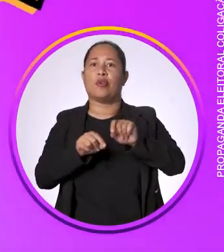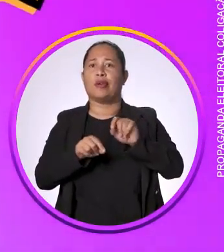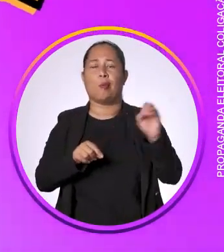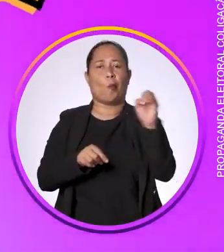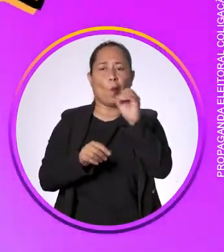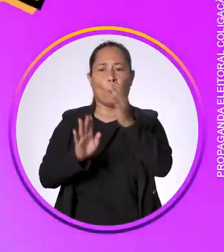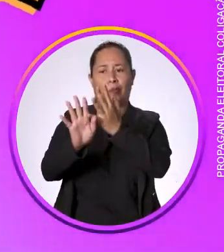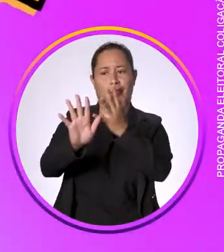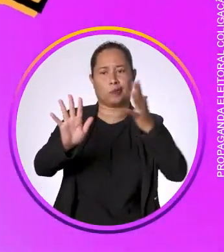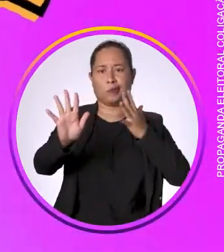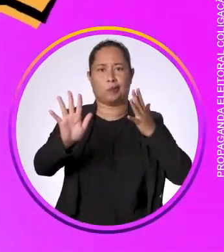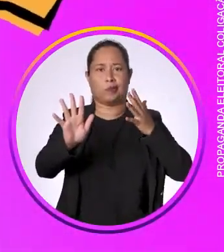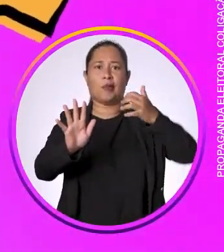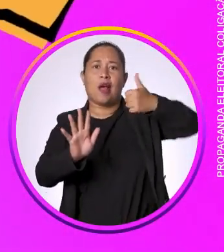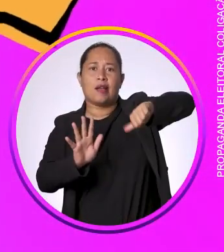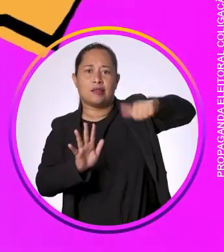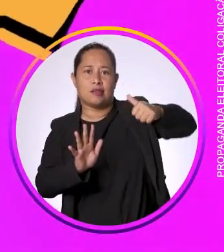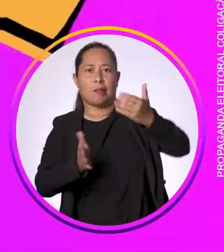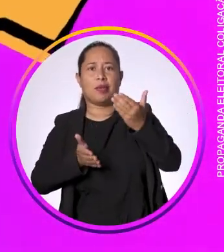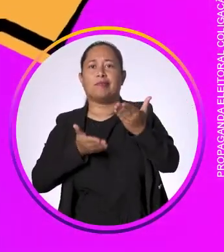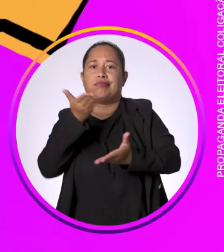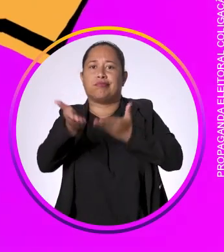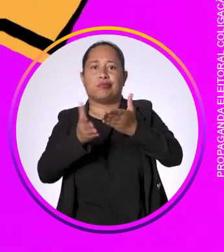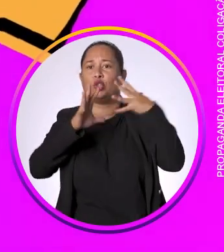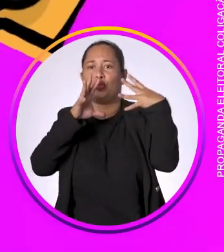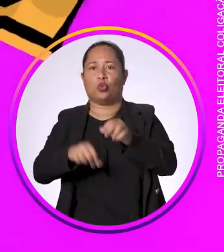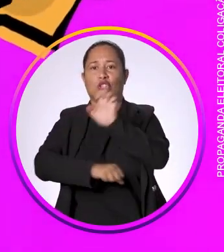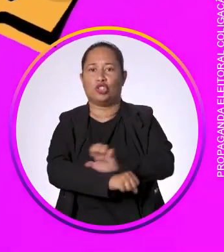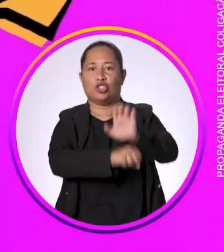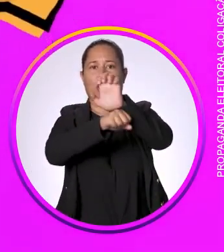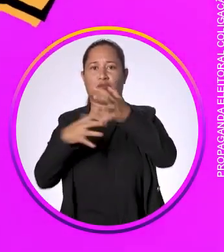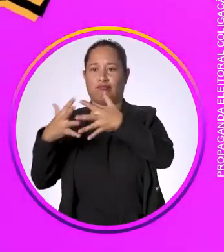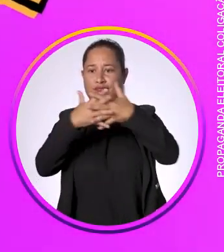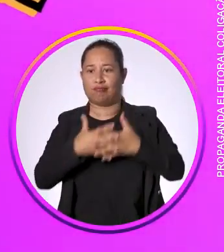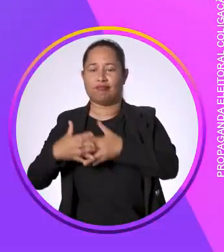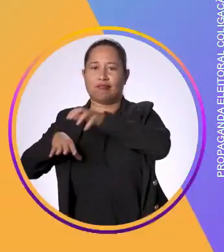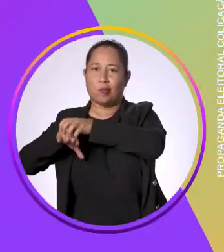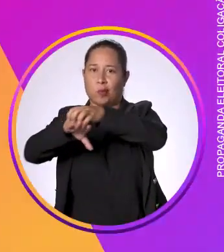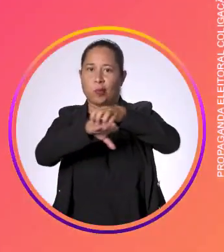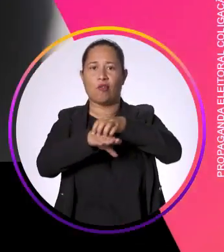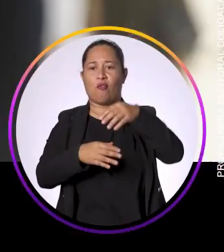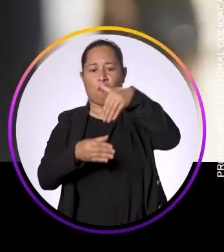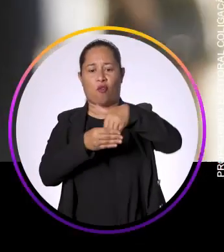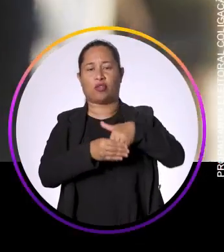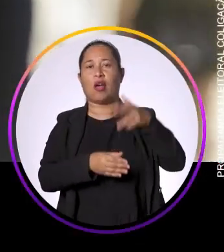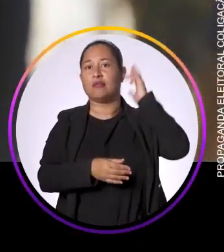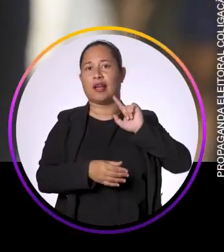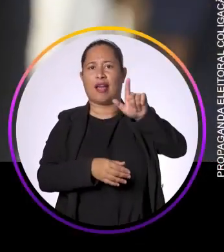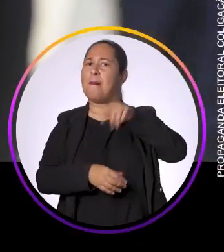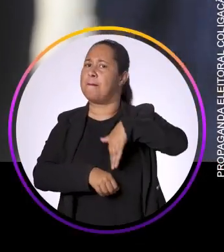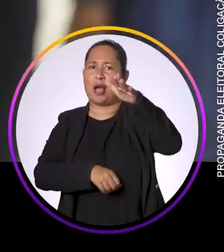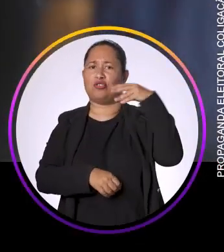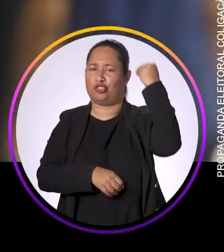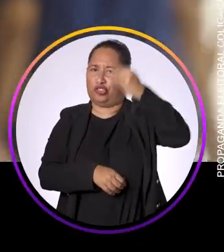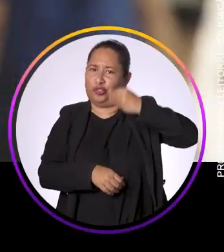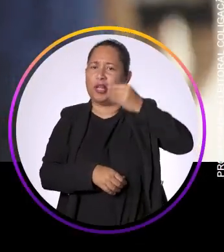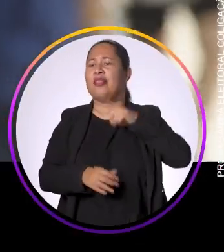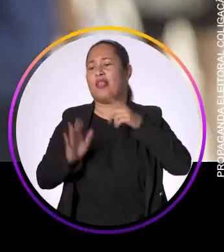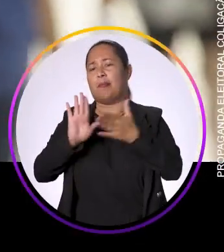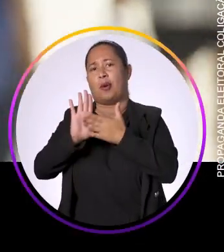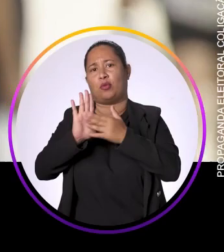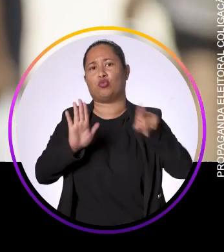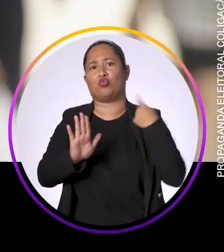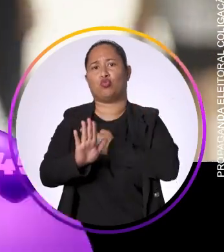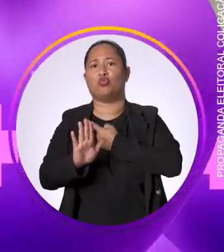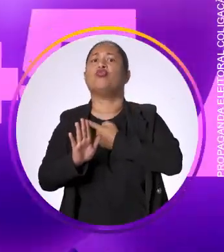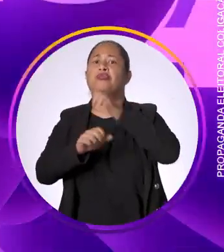Vai zerar as filas de exames e diagnósticos em todo o estado com as carretas da saúde. Eu vou votar em Raquel Lira porque ela é mais preparada. Ela